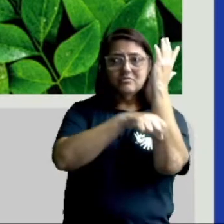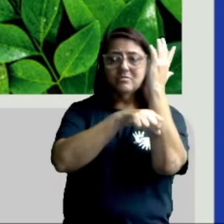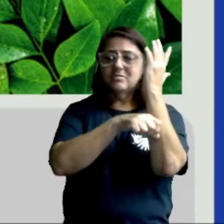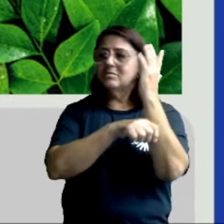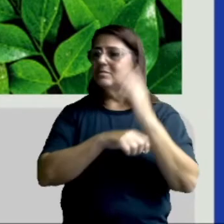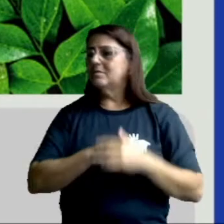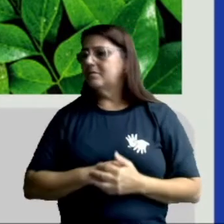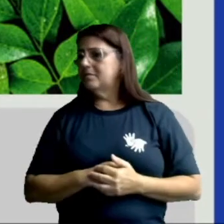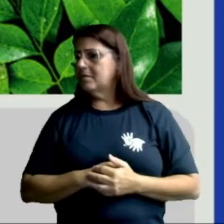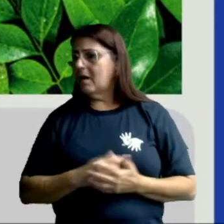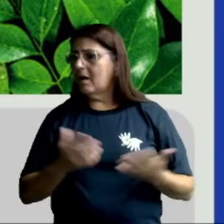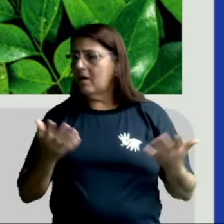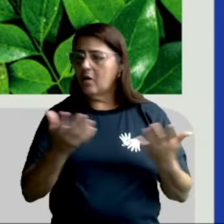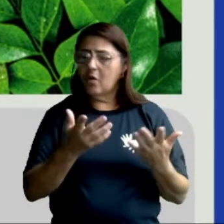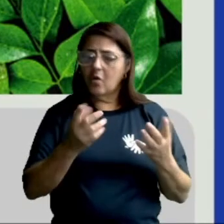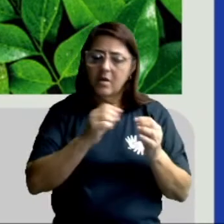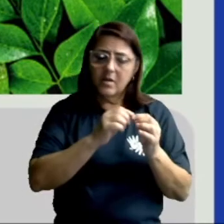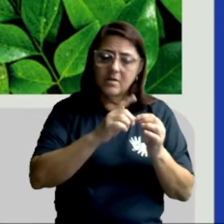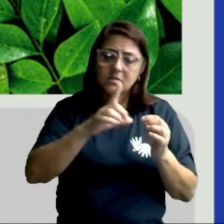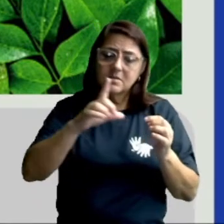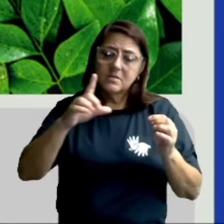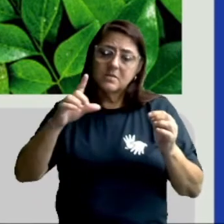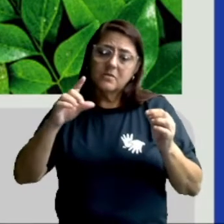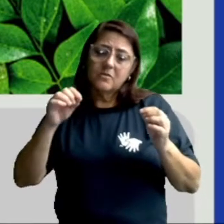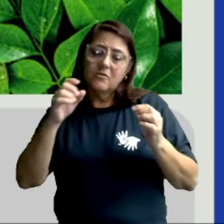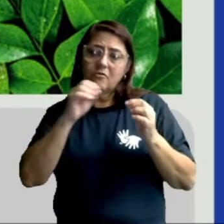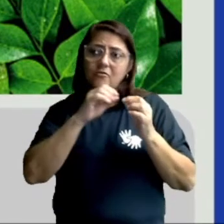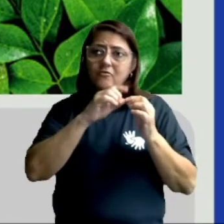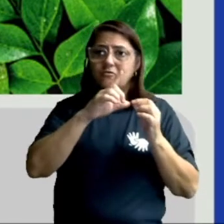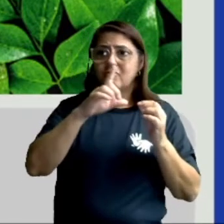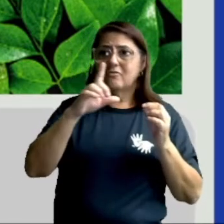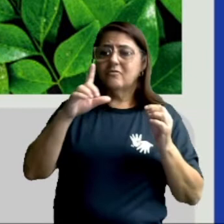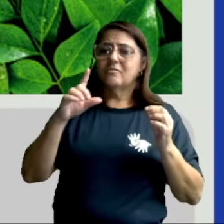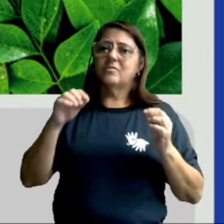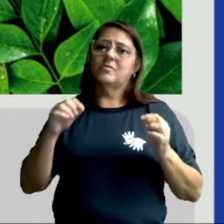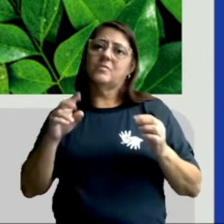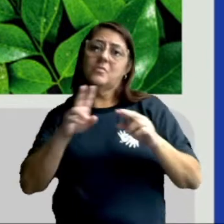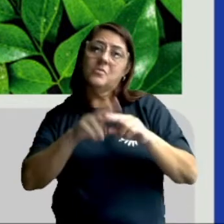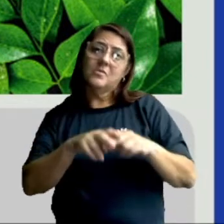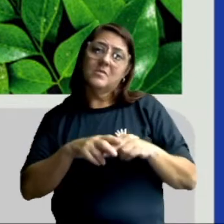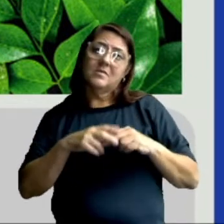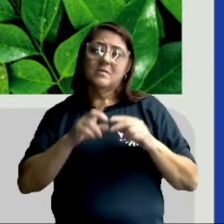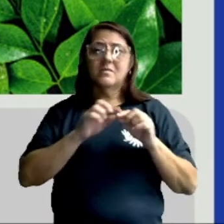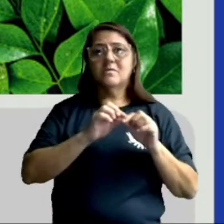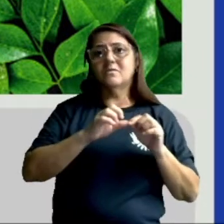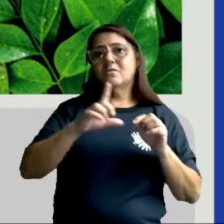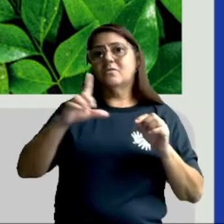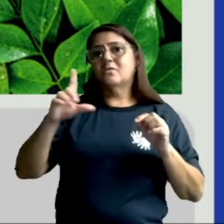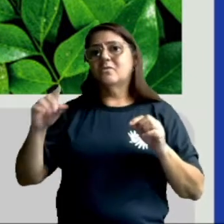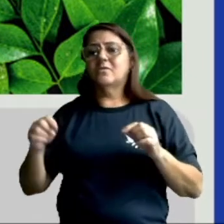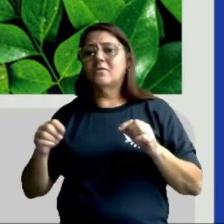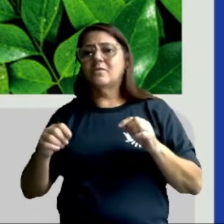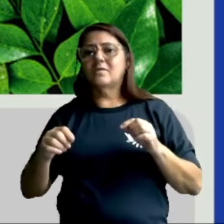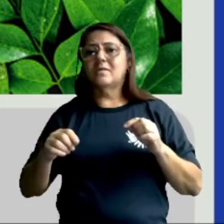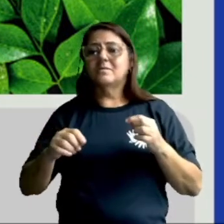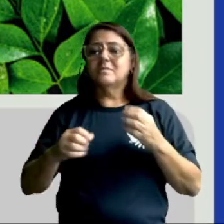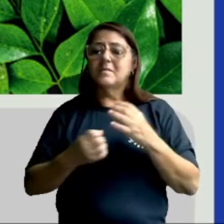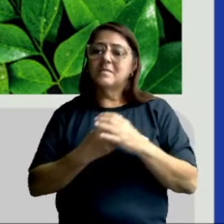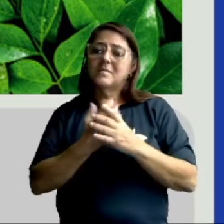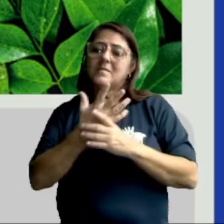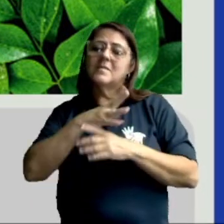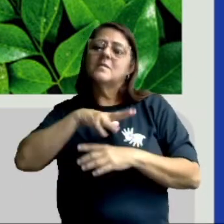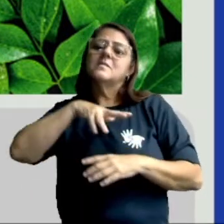agora vamos falar um pouquinho sobre as folhas. Por meio das folhas, as plantas respiram.